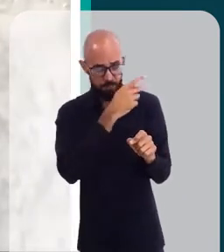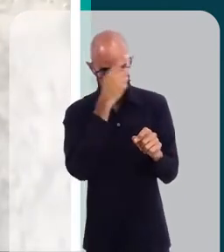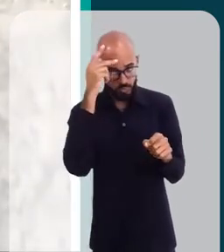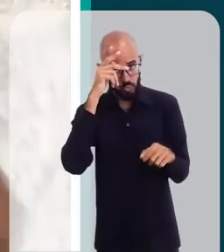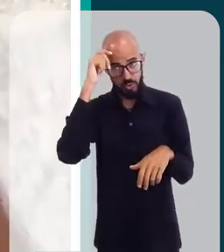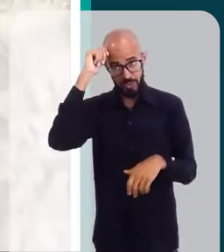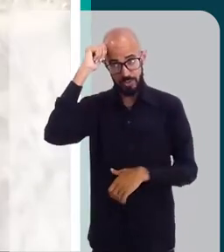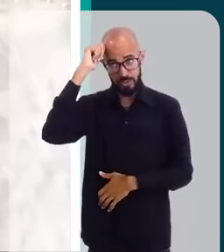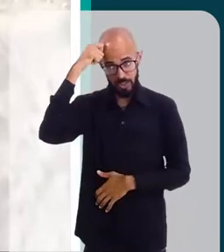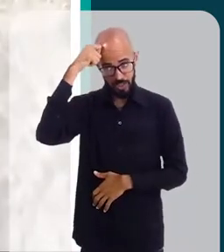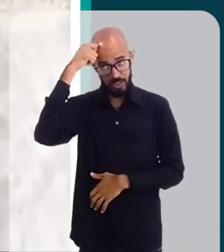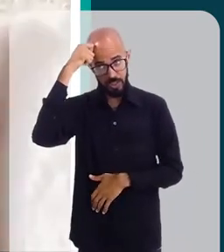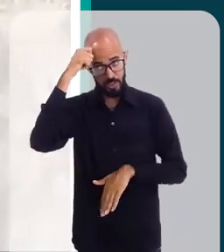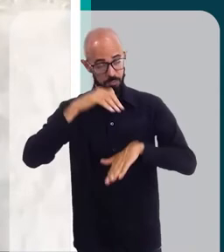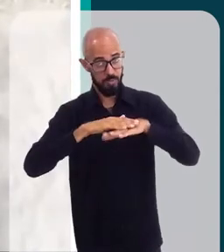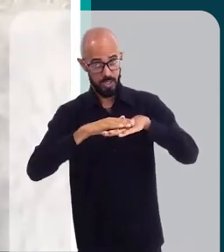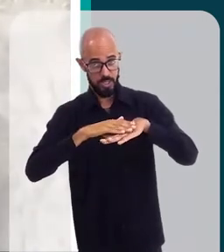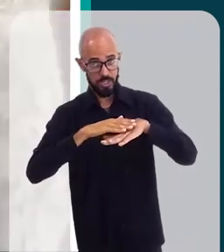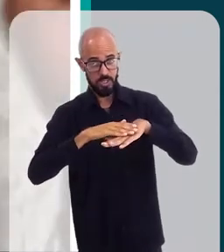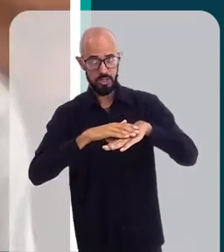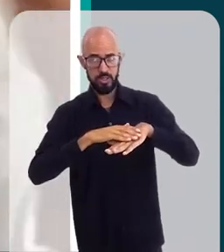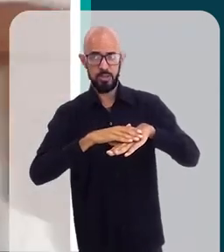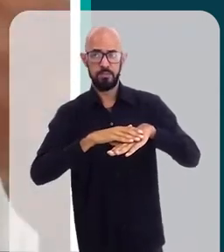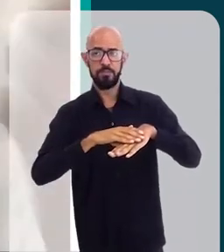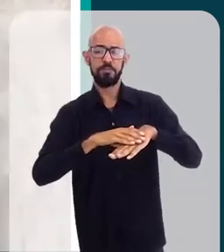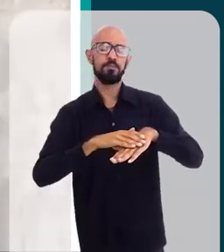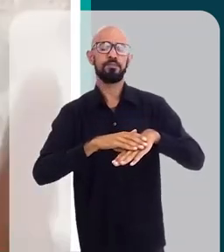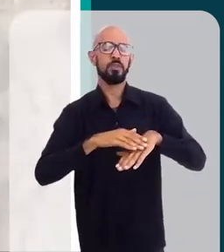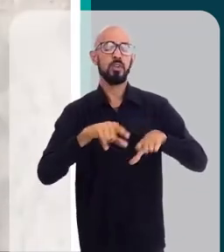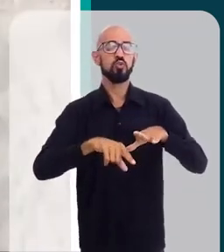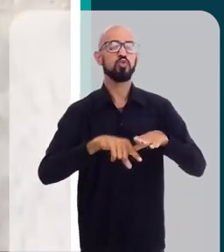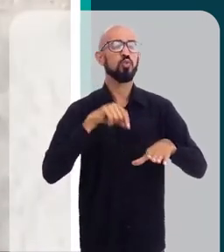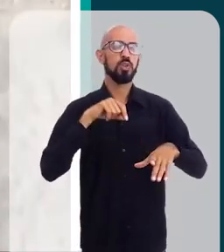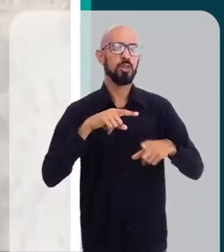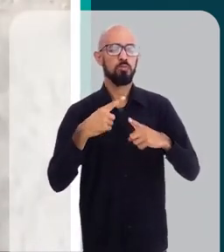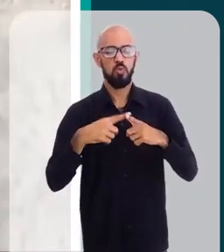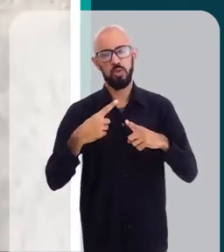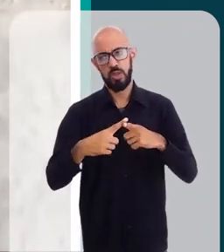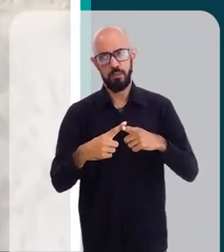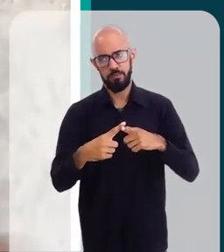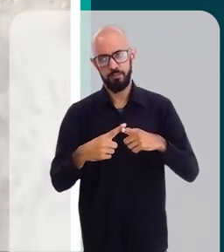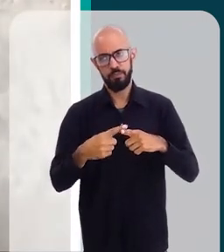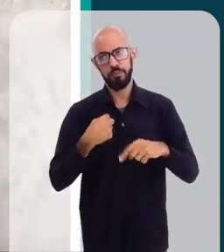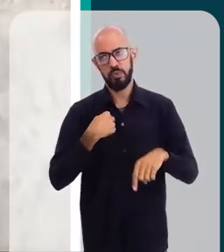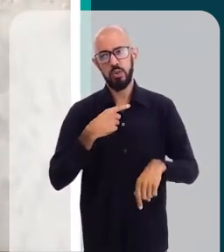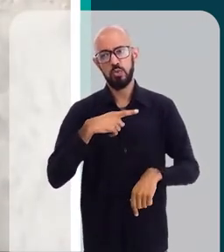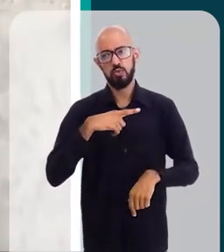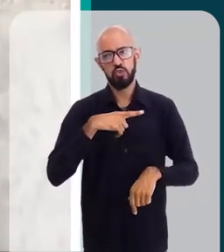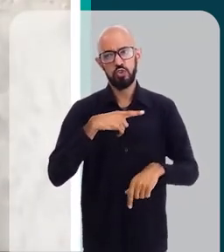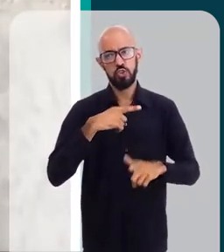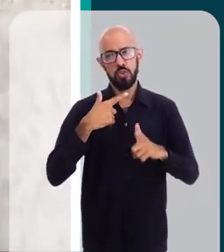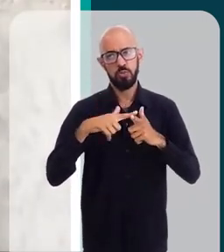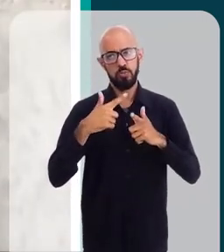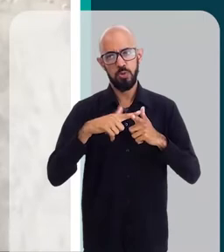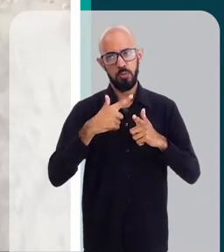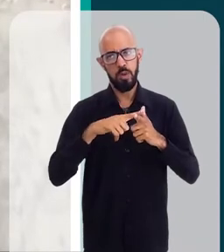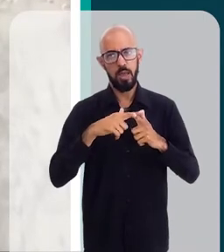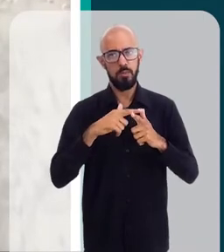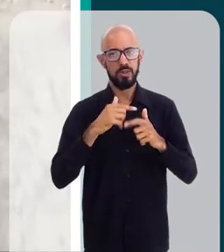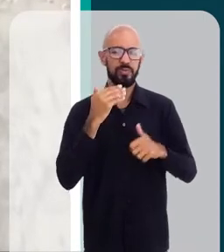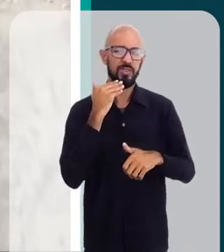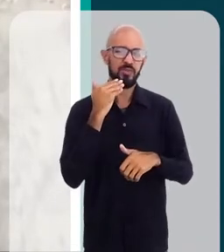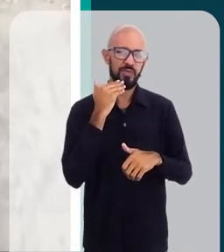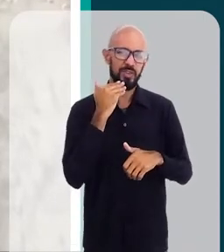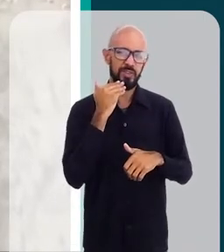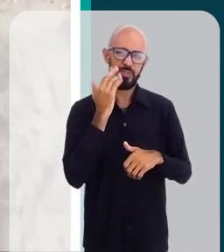pessoa de pele negra, eu falo isso por experiência própria, e por que eu escolhi trabalhar com pele negra. Eu tinha um problema de uma disfunção